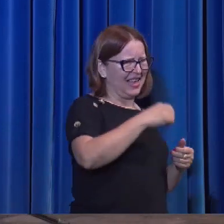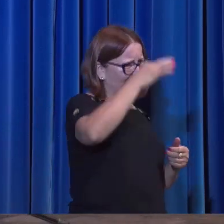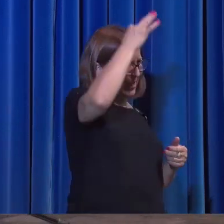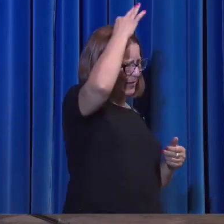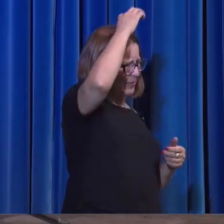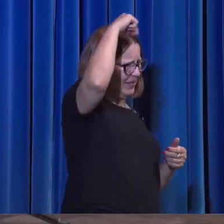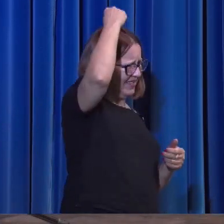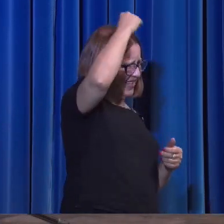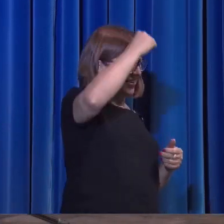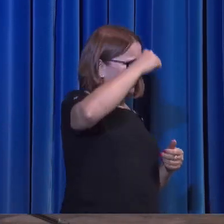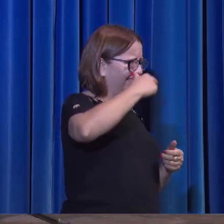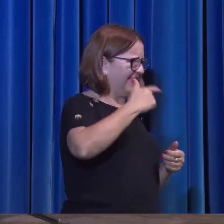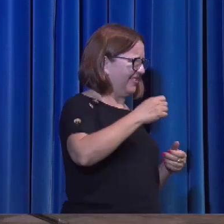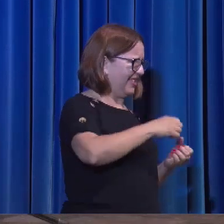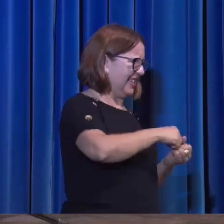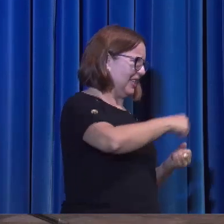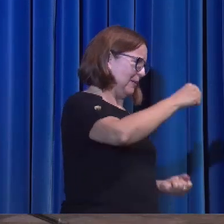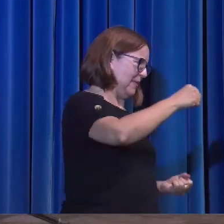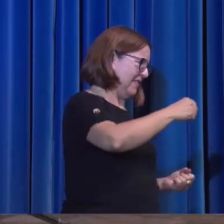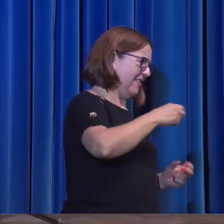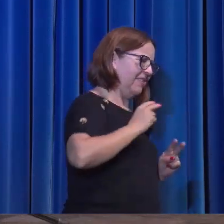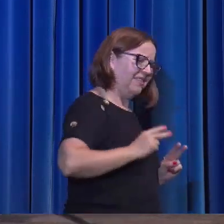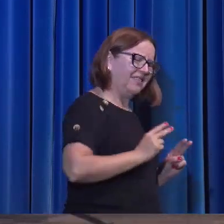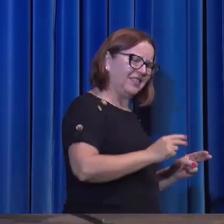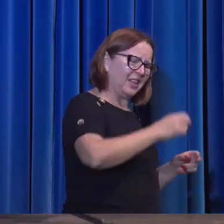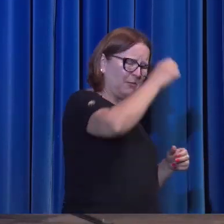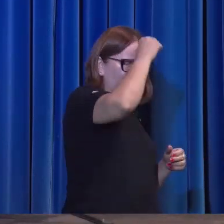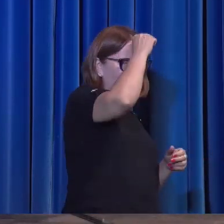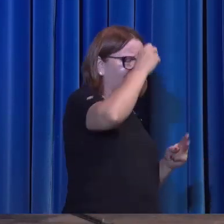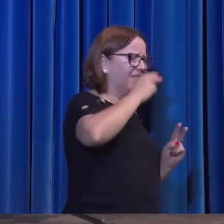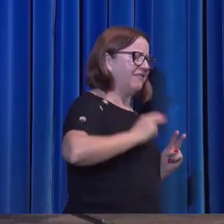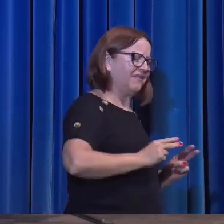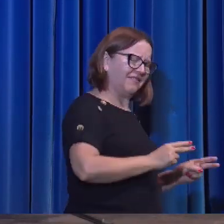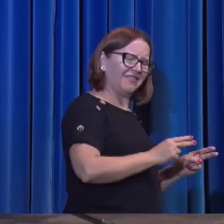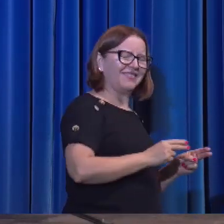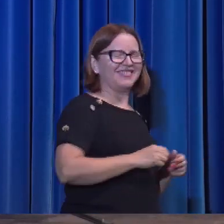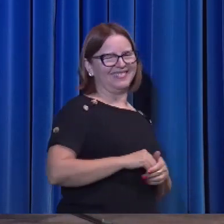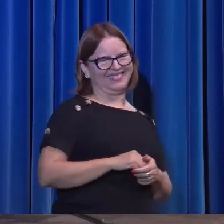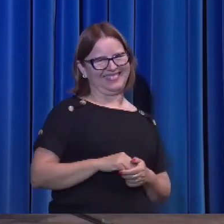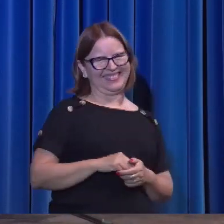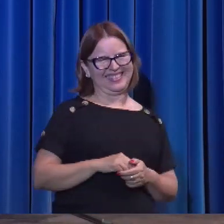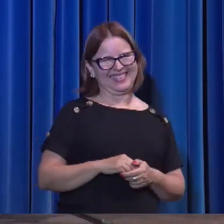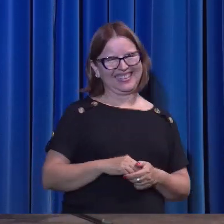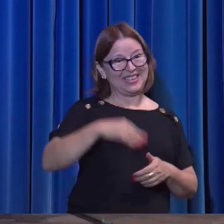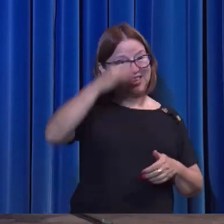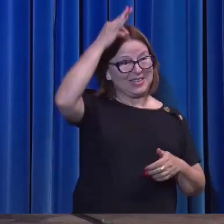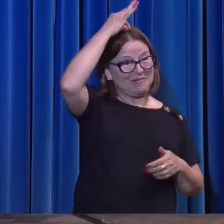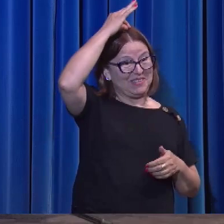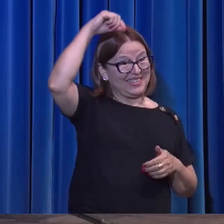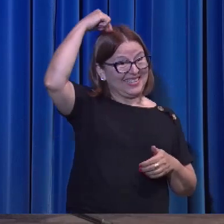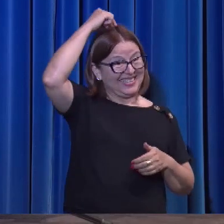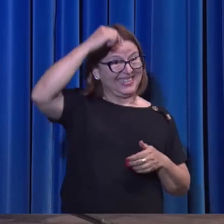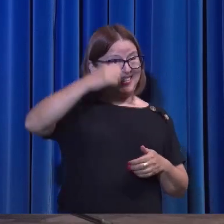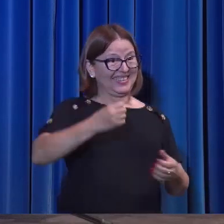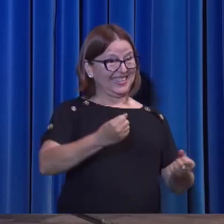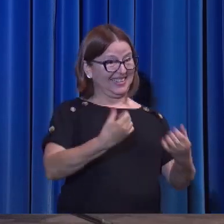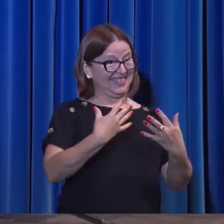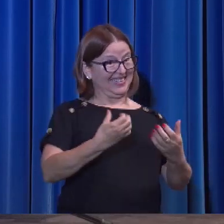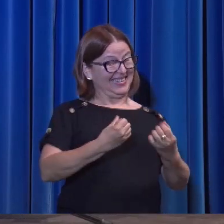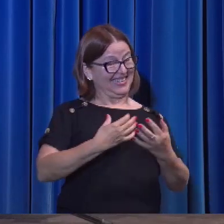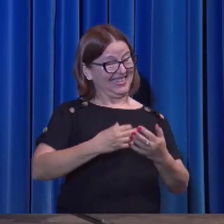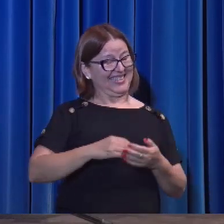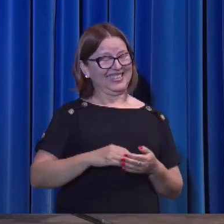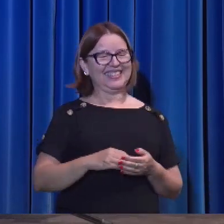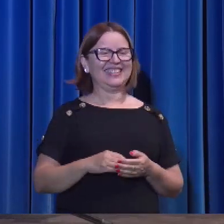Nós estamos sempre aprendendo, estamos aprendendo. Ele vai nos ensinar a